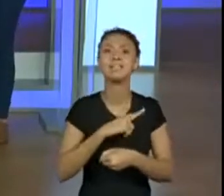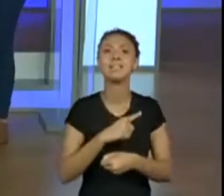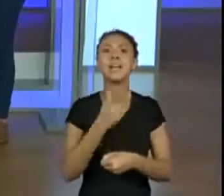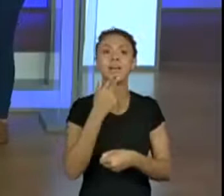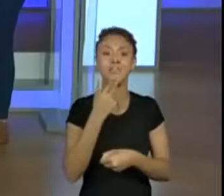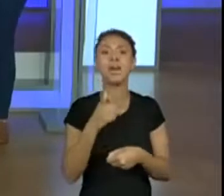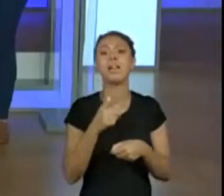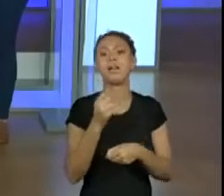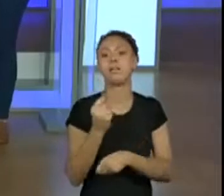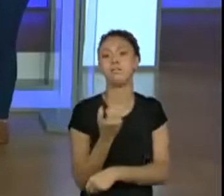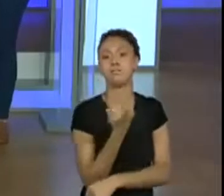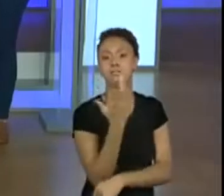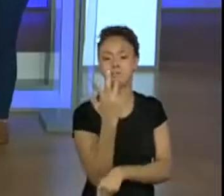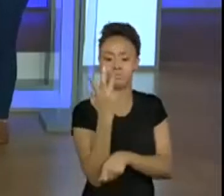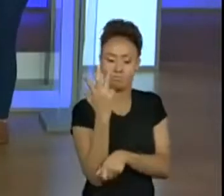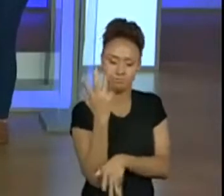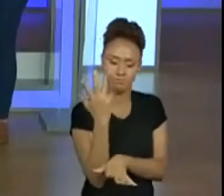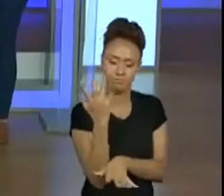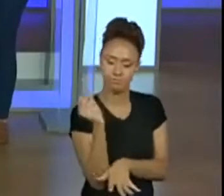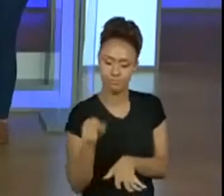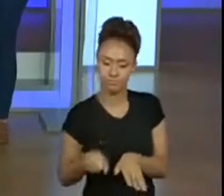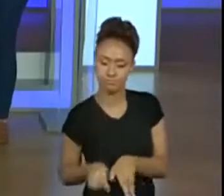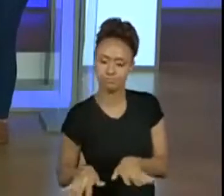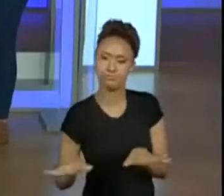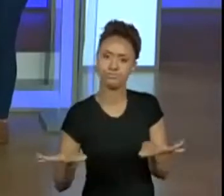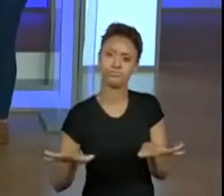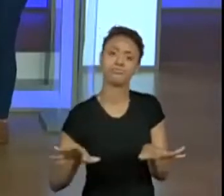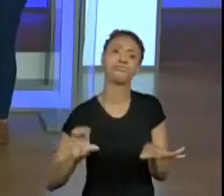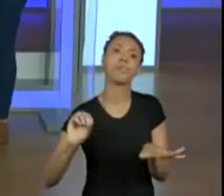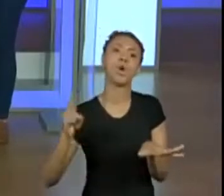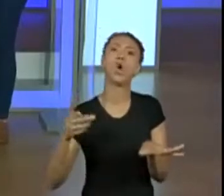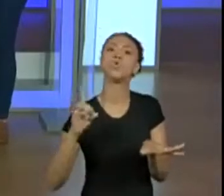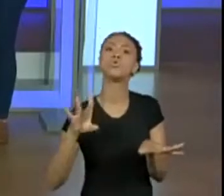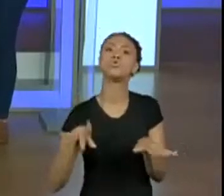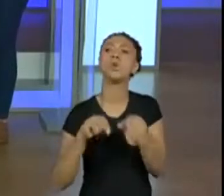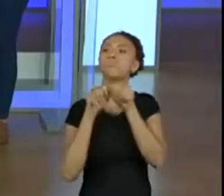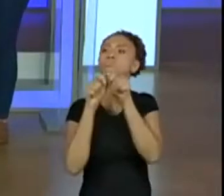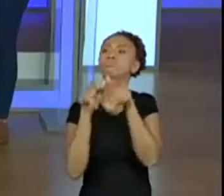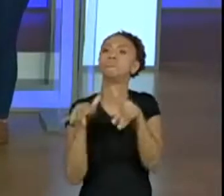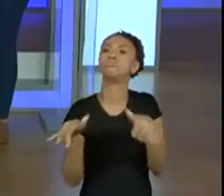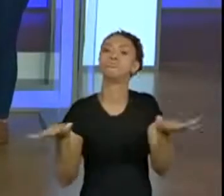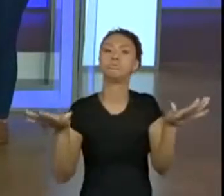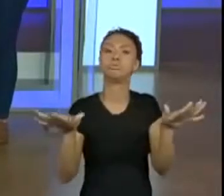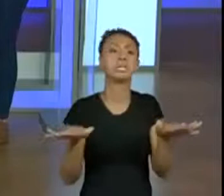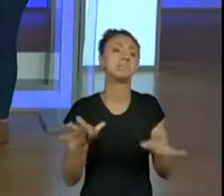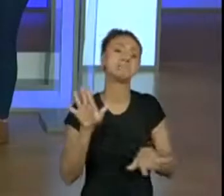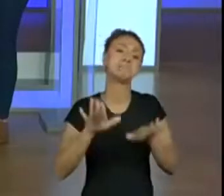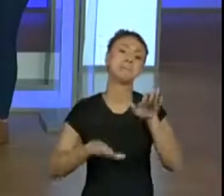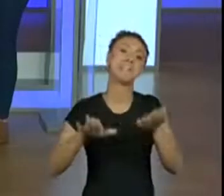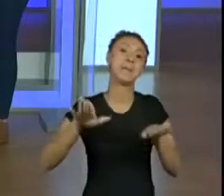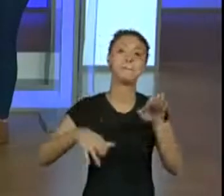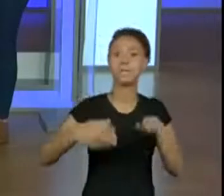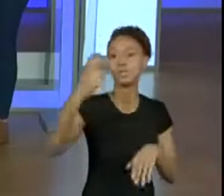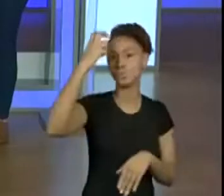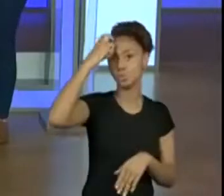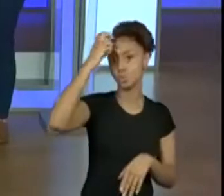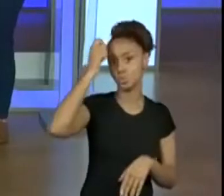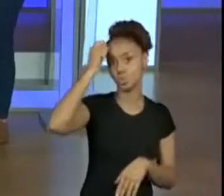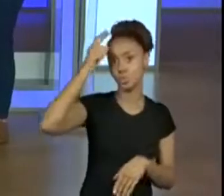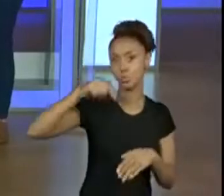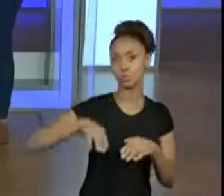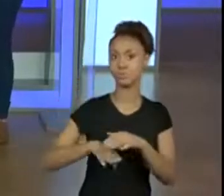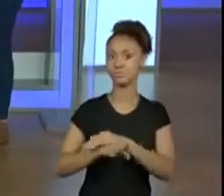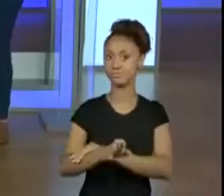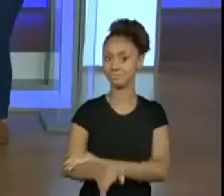rama, outra fala cispa rama, porque são textos de tradição oral e aí vai muito da cultura e de quem está